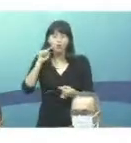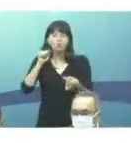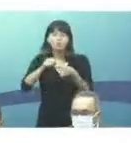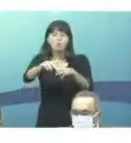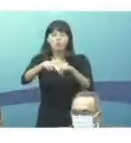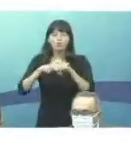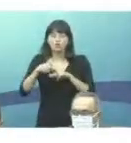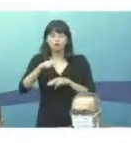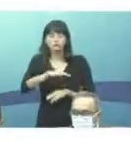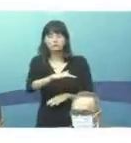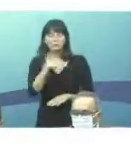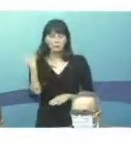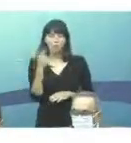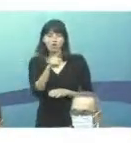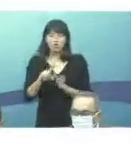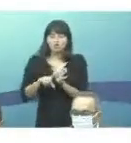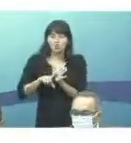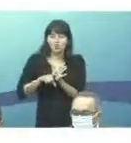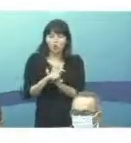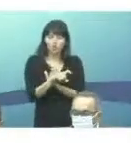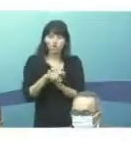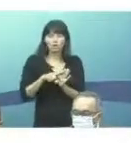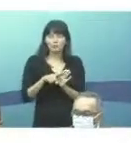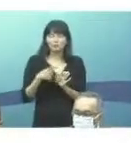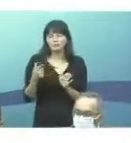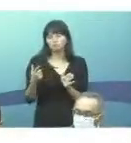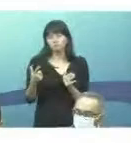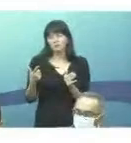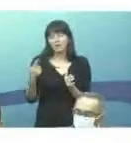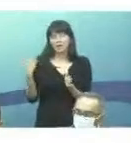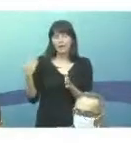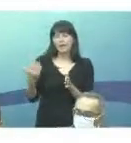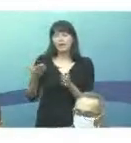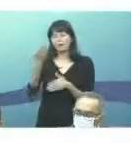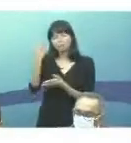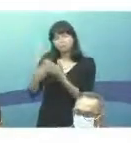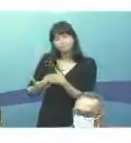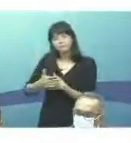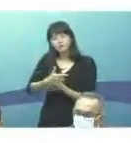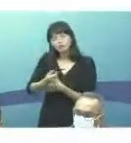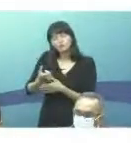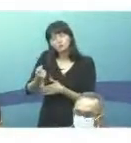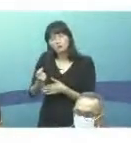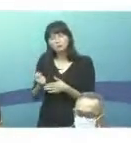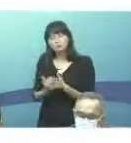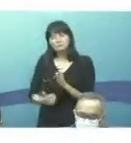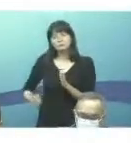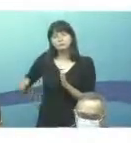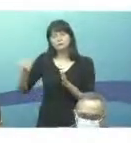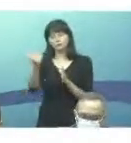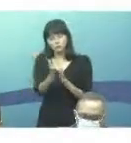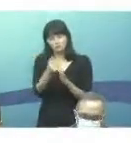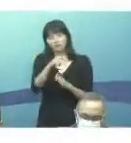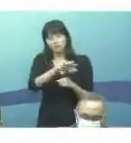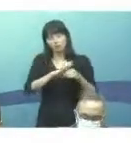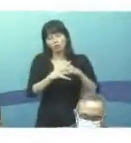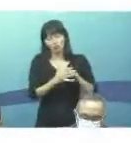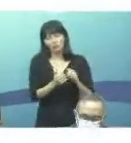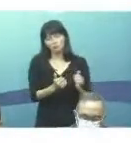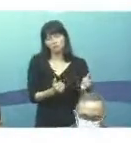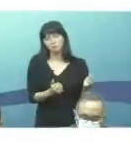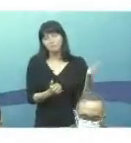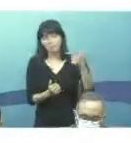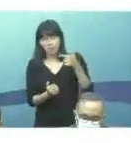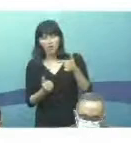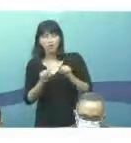agente infeccioso, tendo sido, desde 2020, ultrapassada, obviamente, pela Covid-19, mas antes